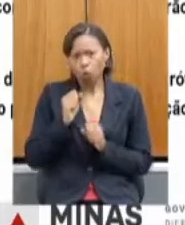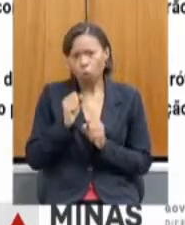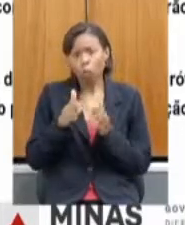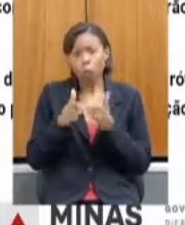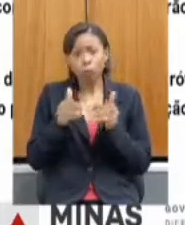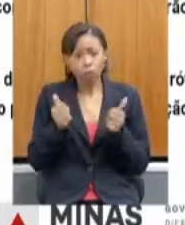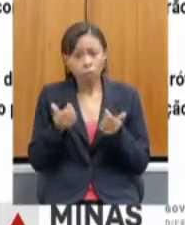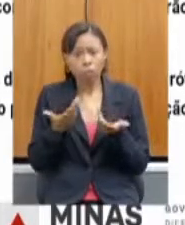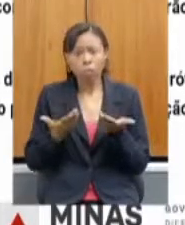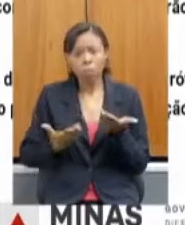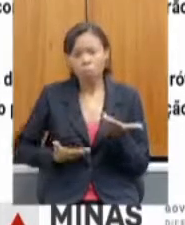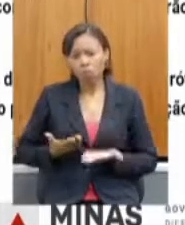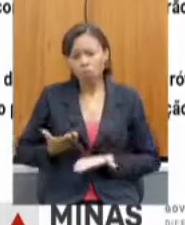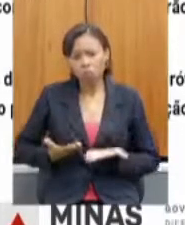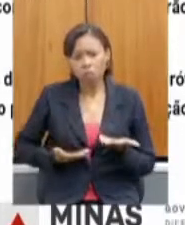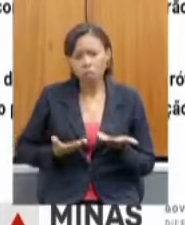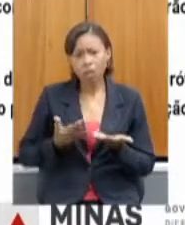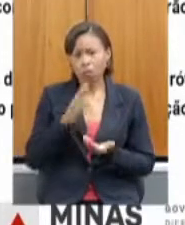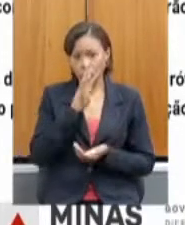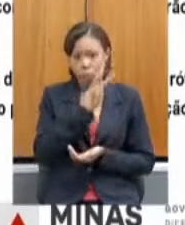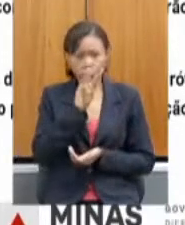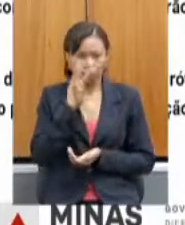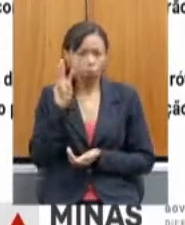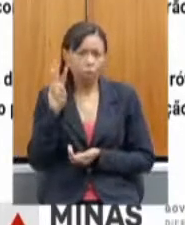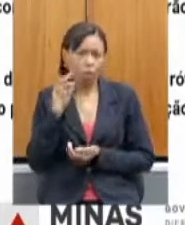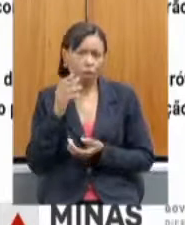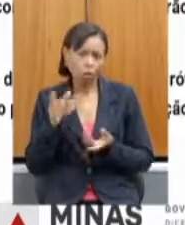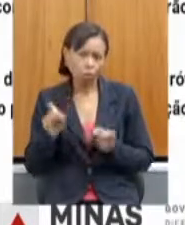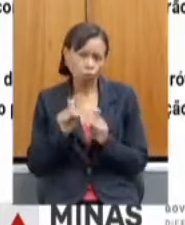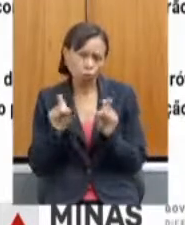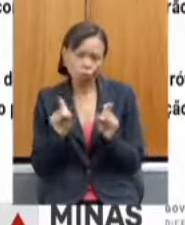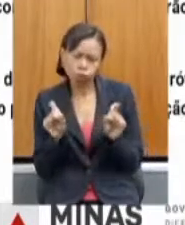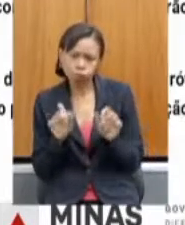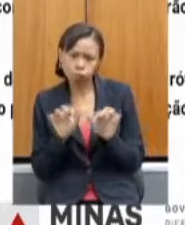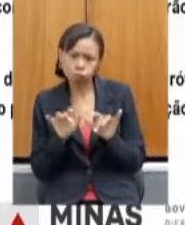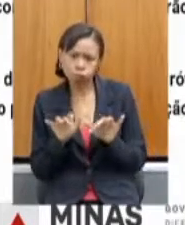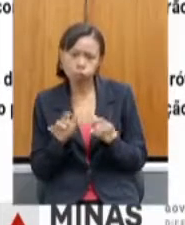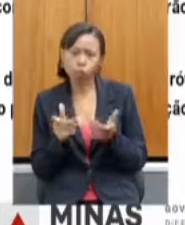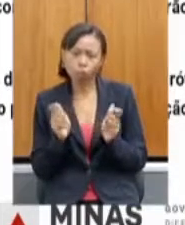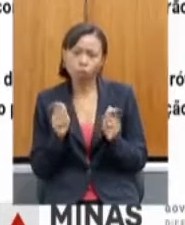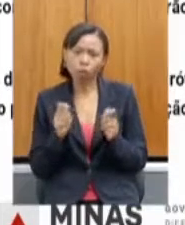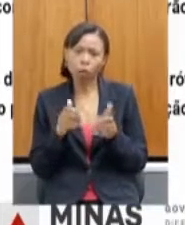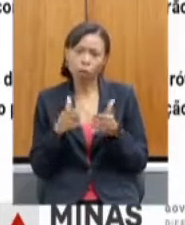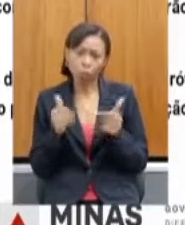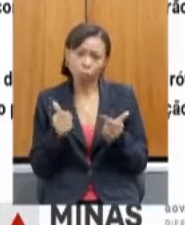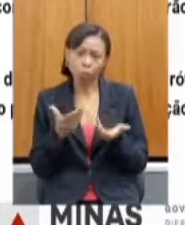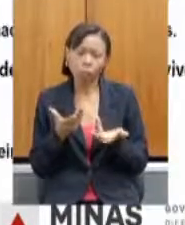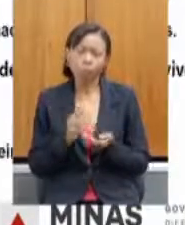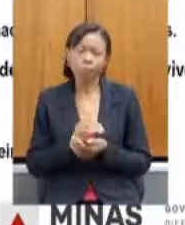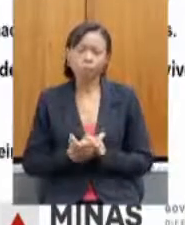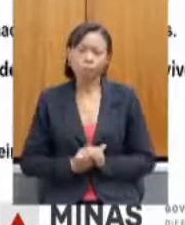serviço por via eletrônica. Isso também tem tratado muita agilidade para os processos. Pode passar?